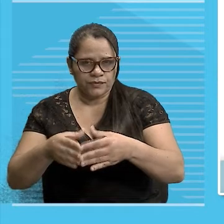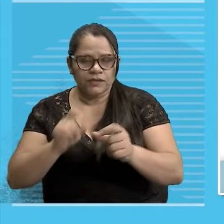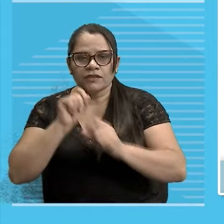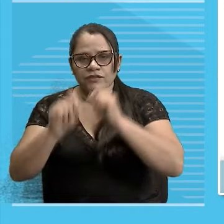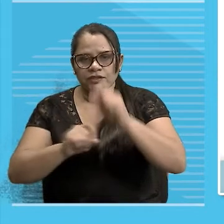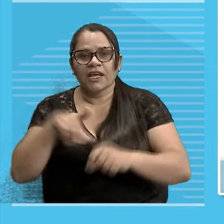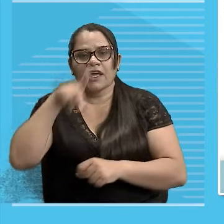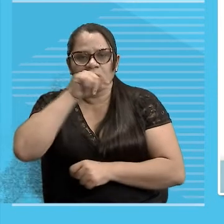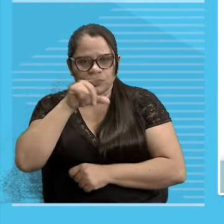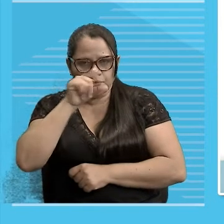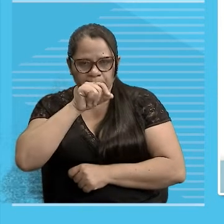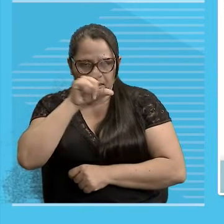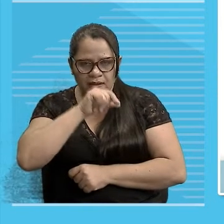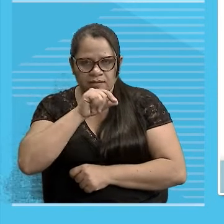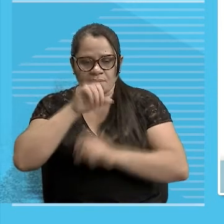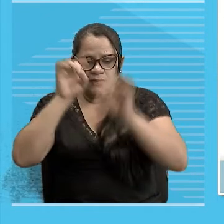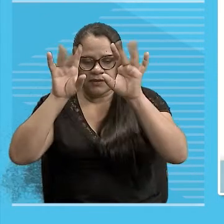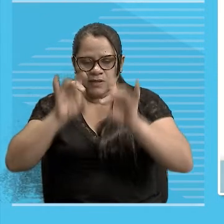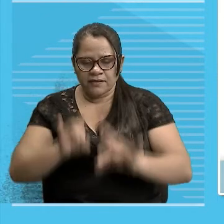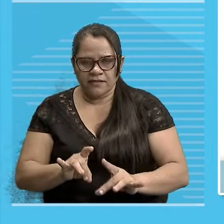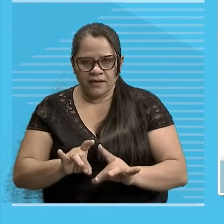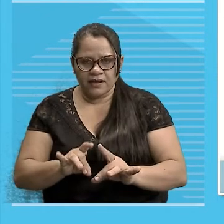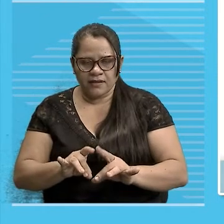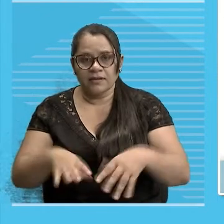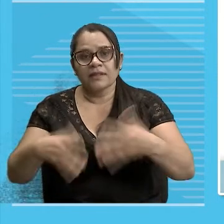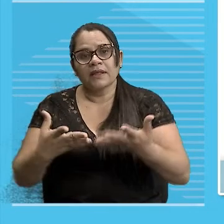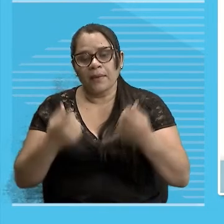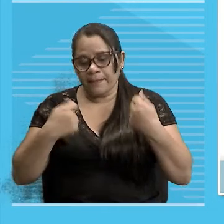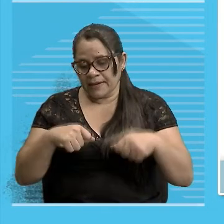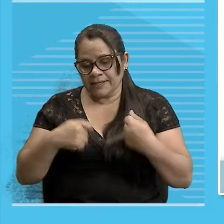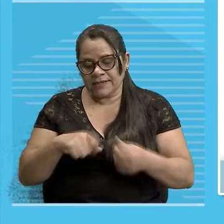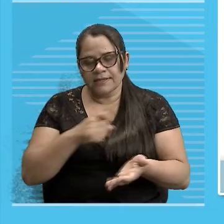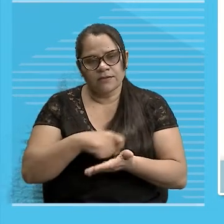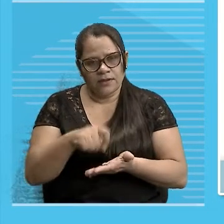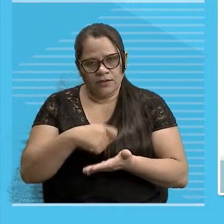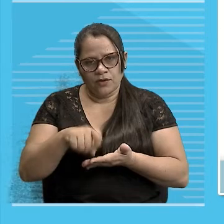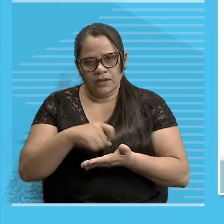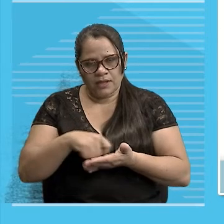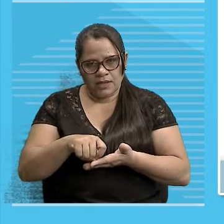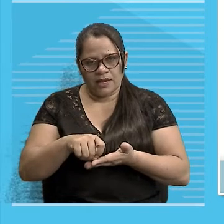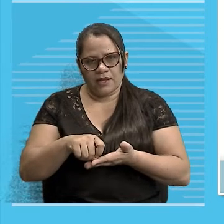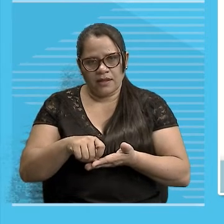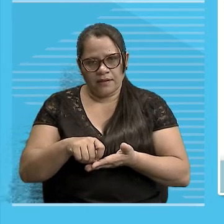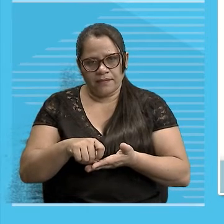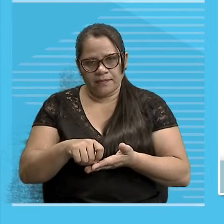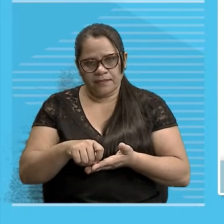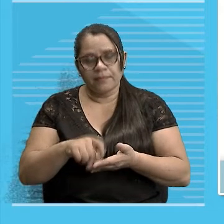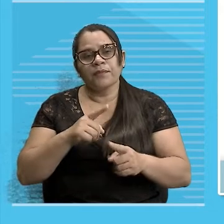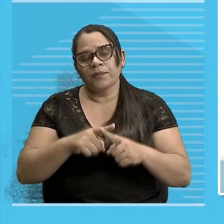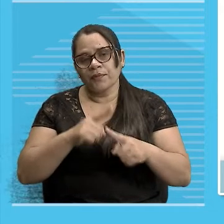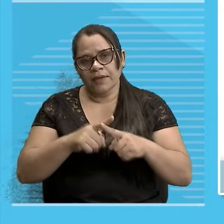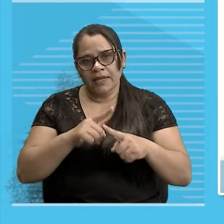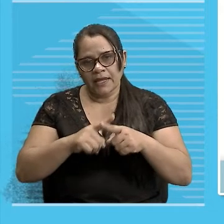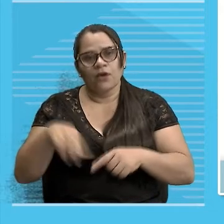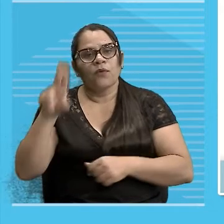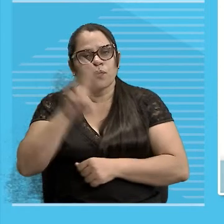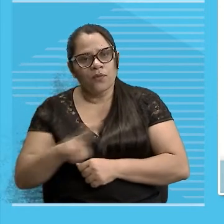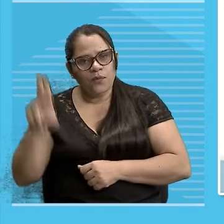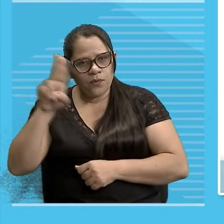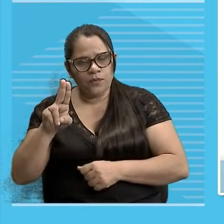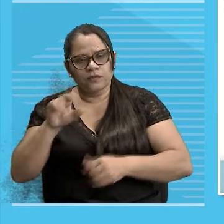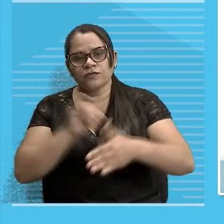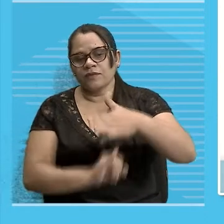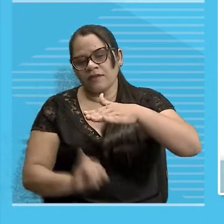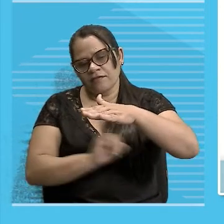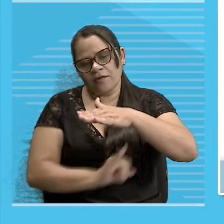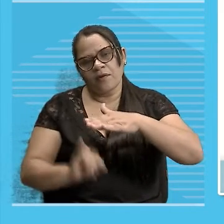Especificados Tranquilamente Interessante Anotar Que inclusive É marcar O uso Informal